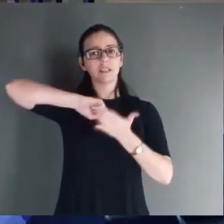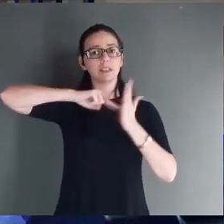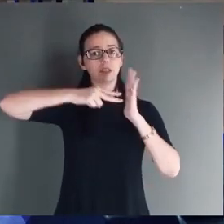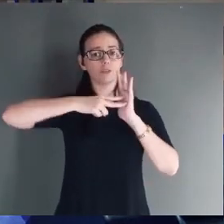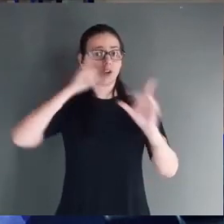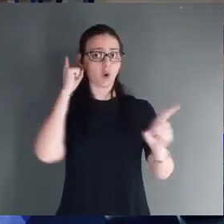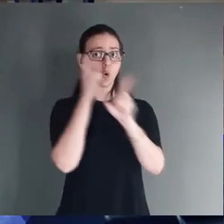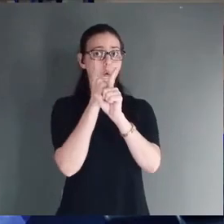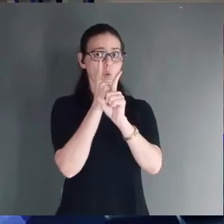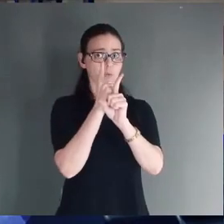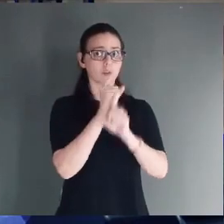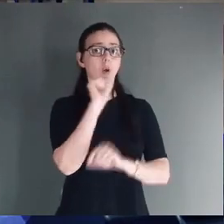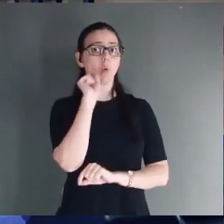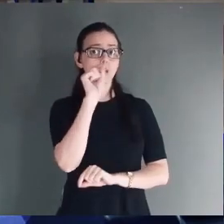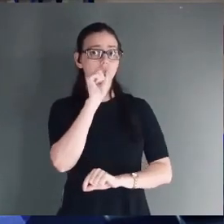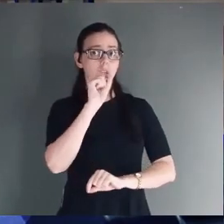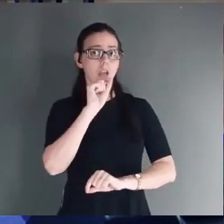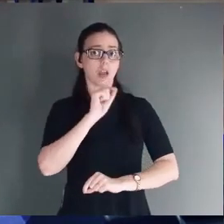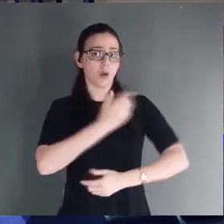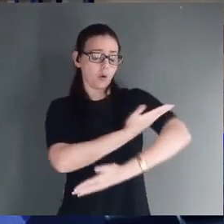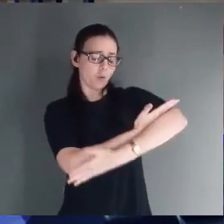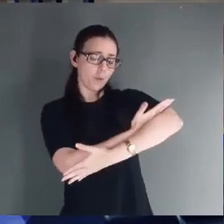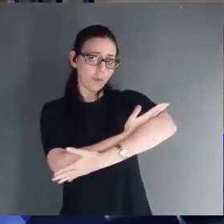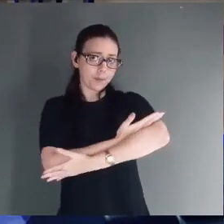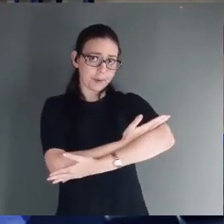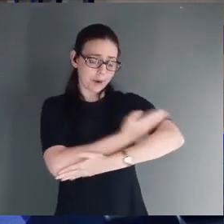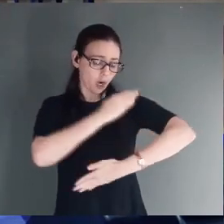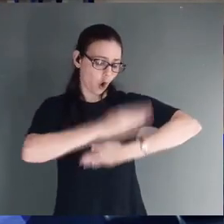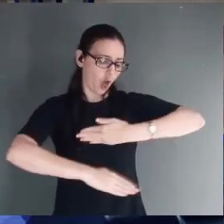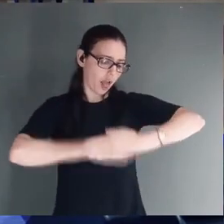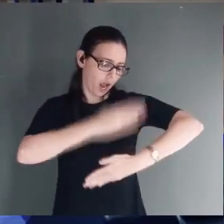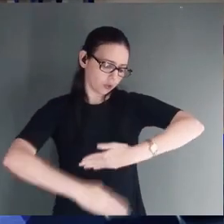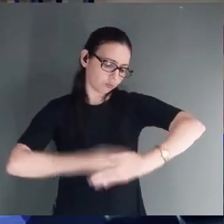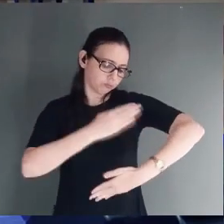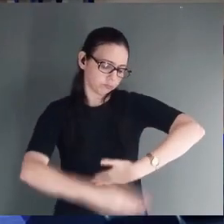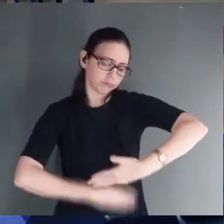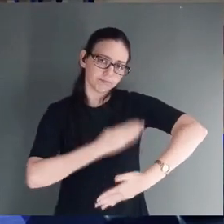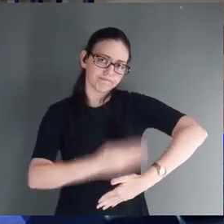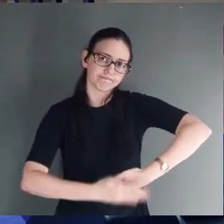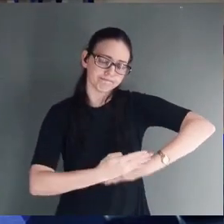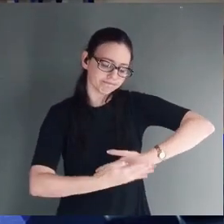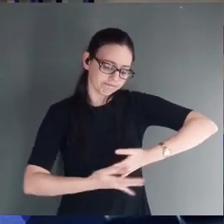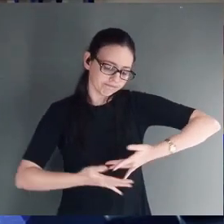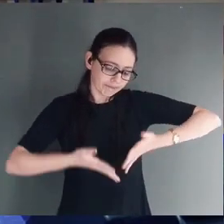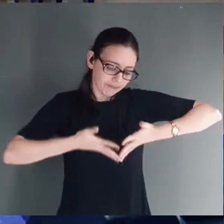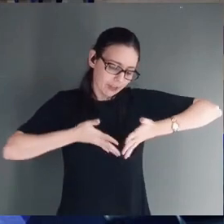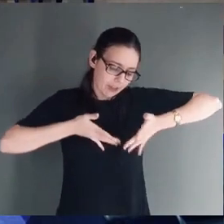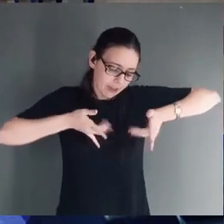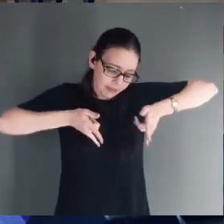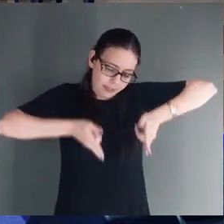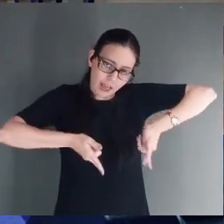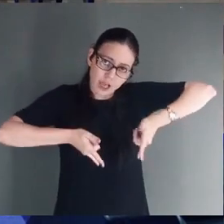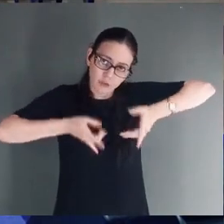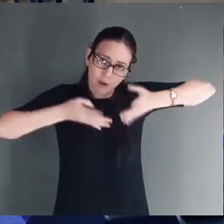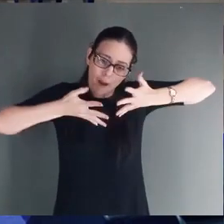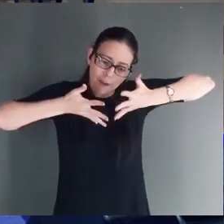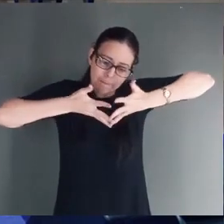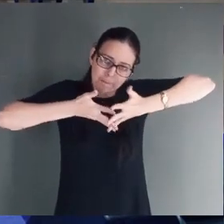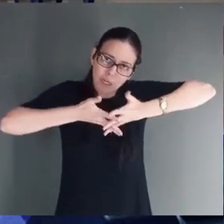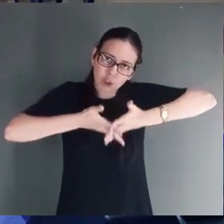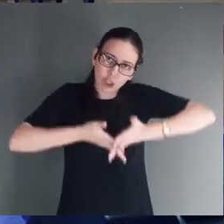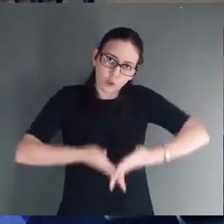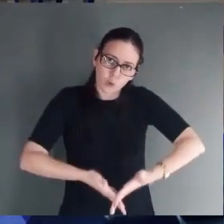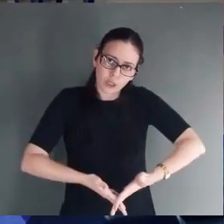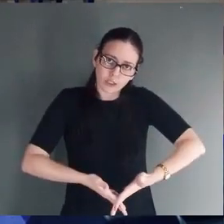encontrarão o bebê envolto em panos, e deitado numa manjedoura.